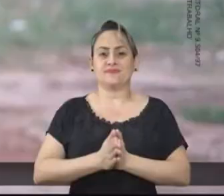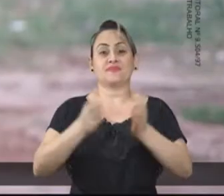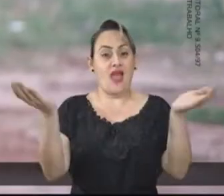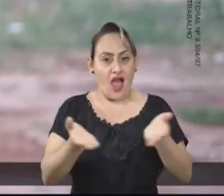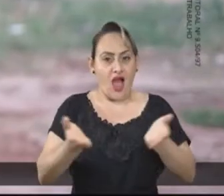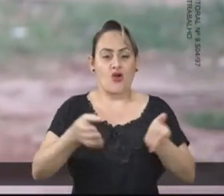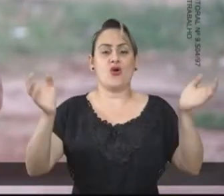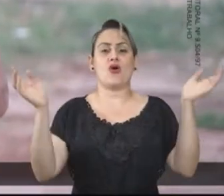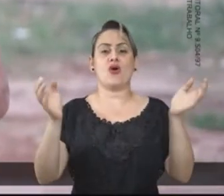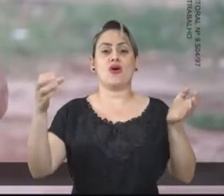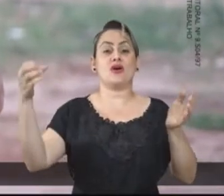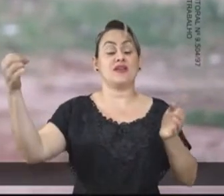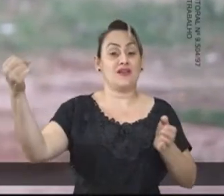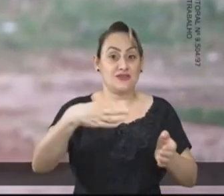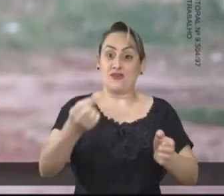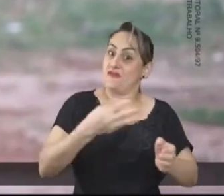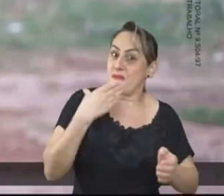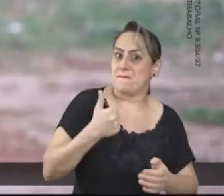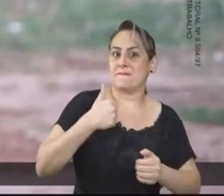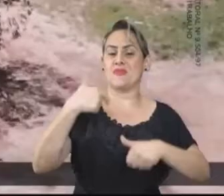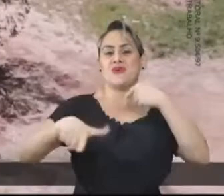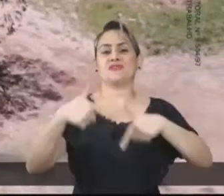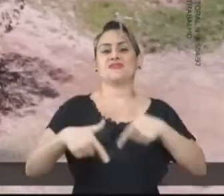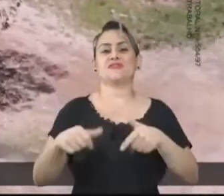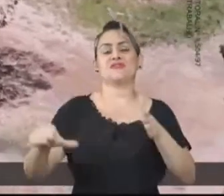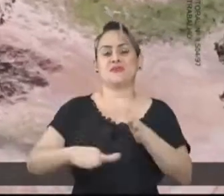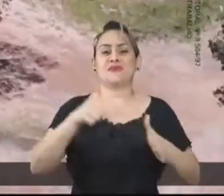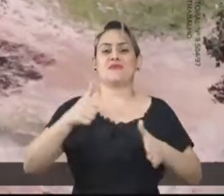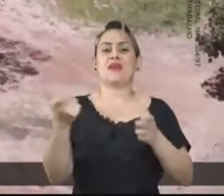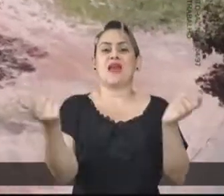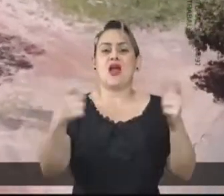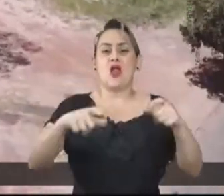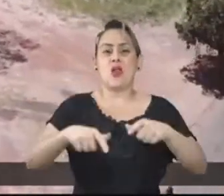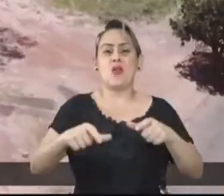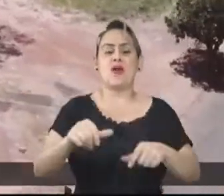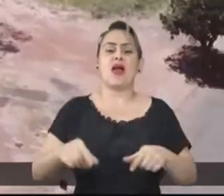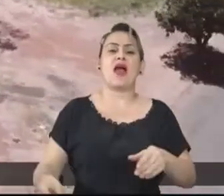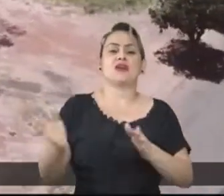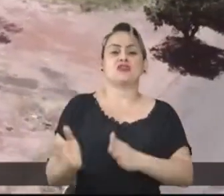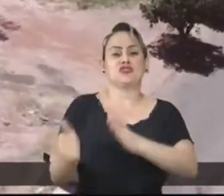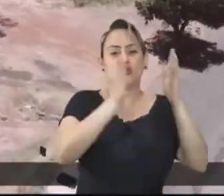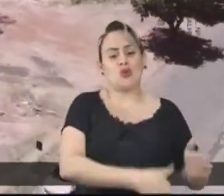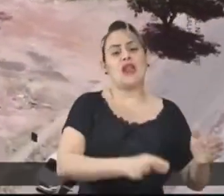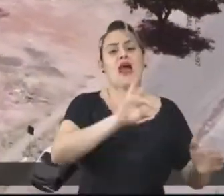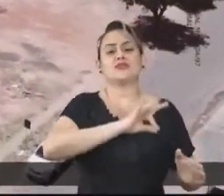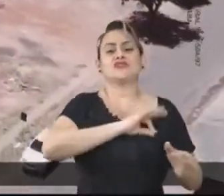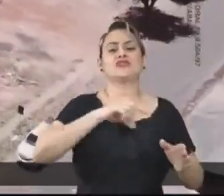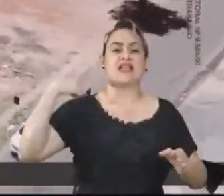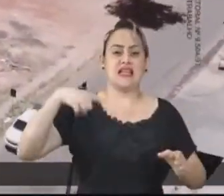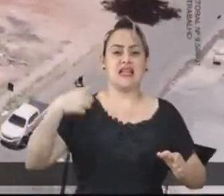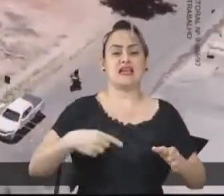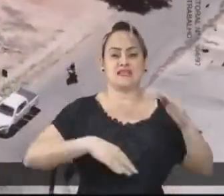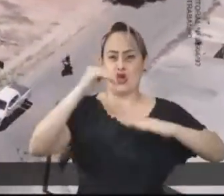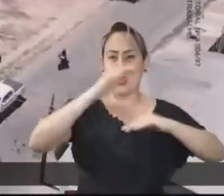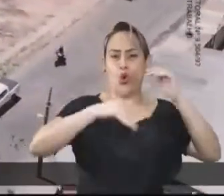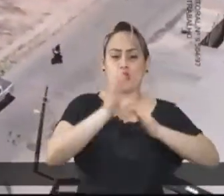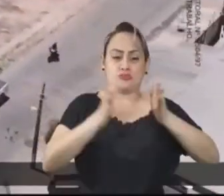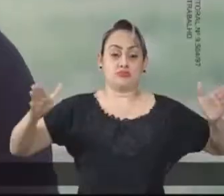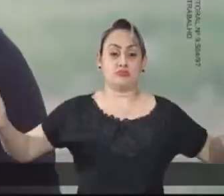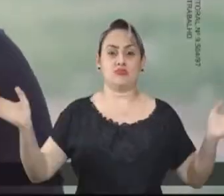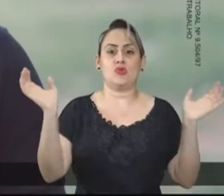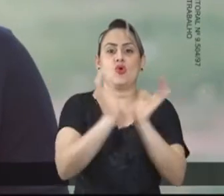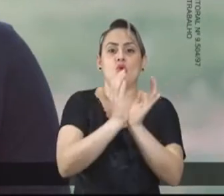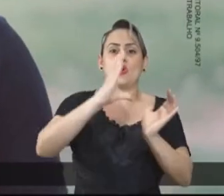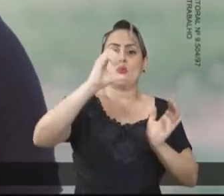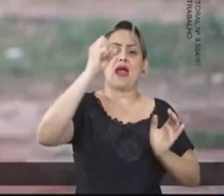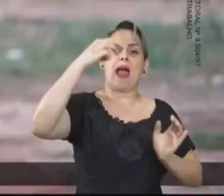E agora vai uma ótima notícia em primeira mão. Eu estou no terreno ao lado da delegacia, onde será construído um grande empreendimento